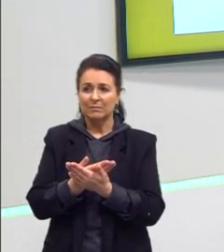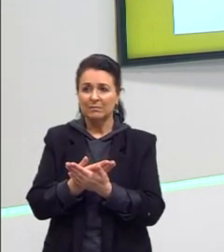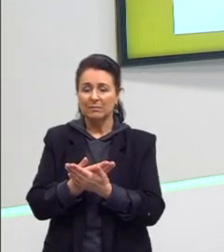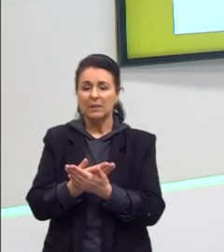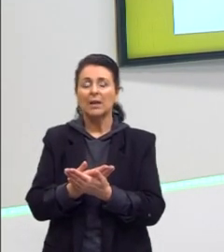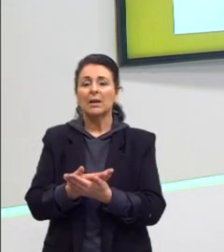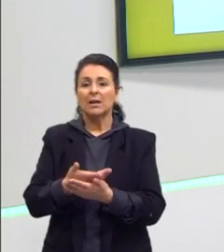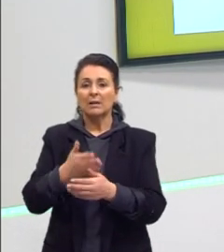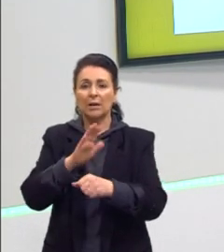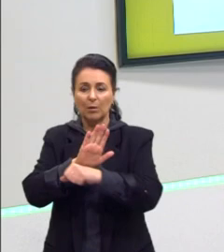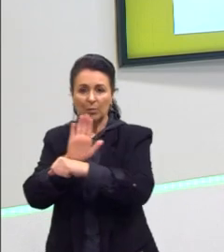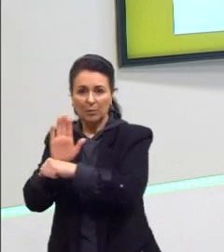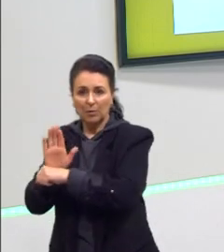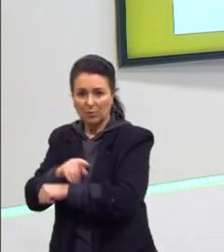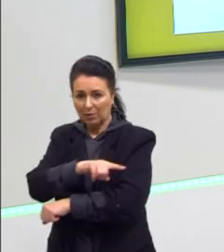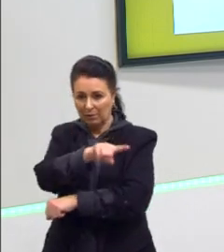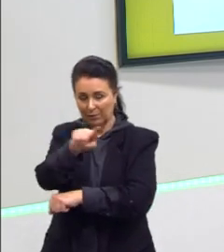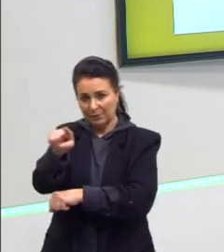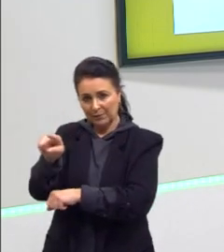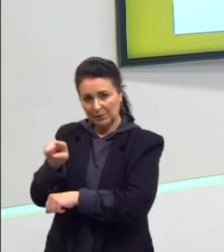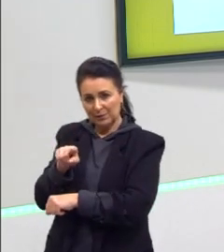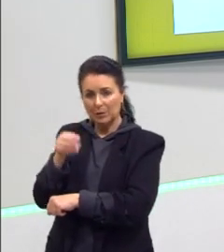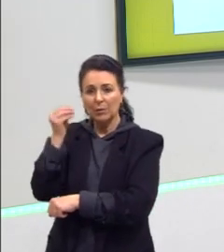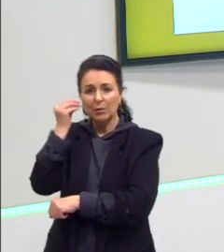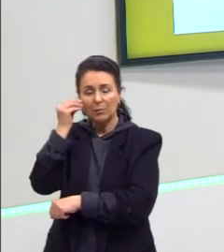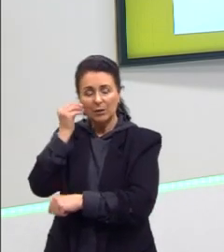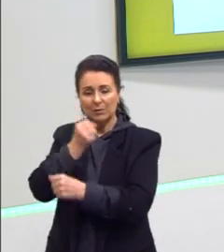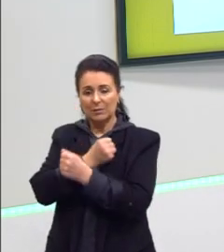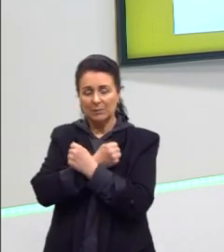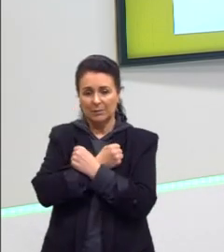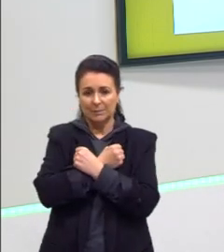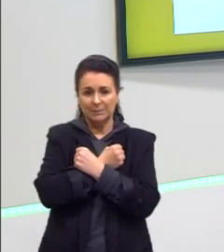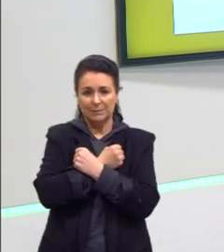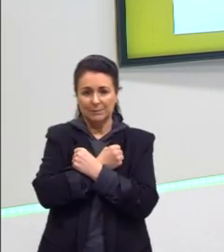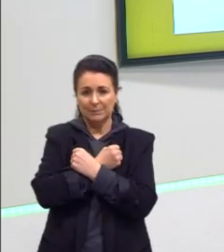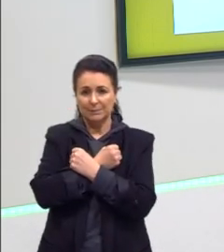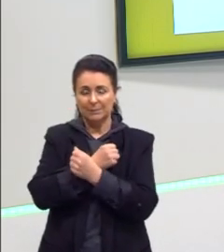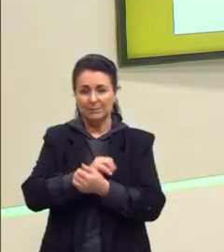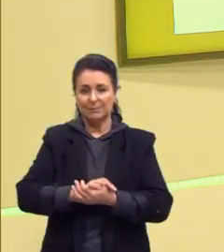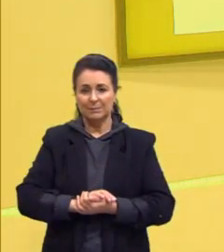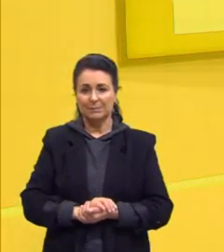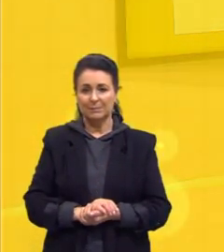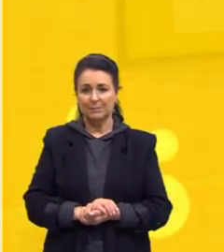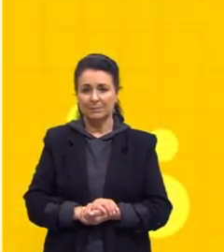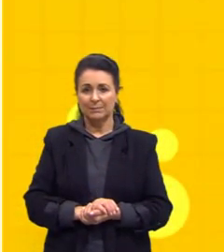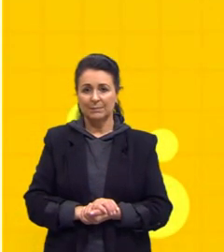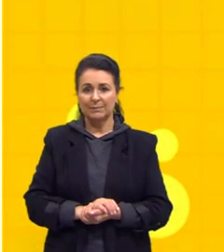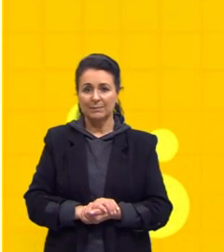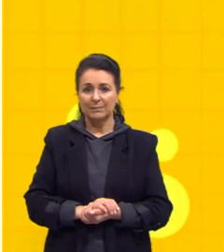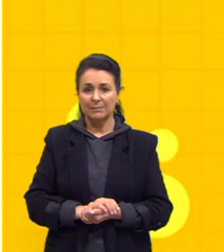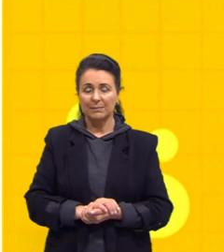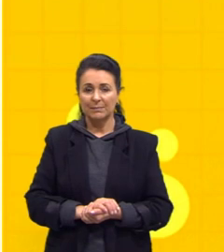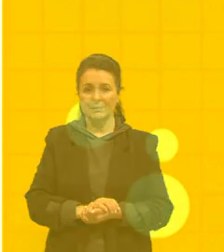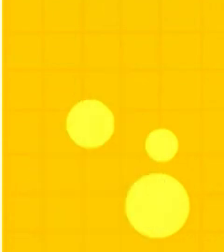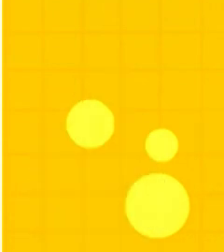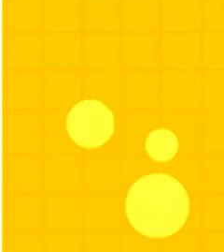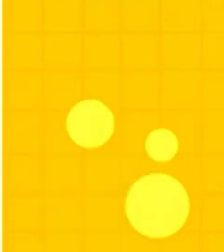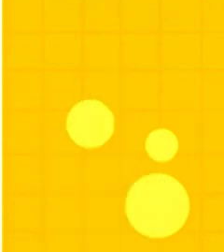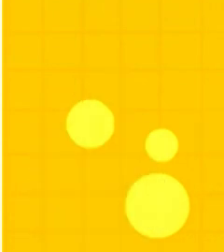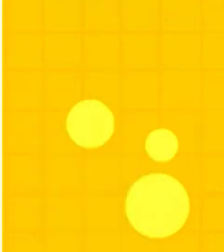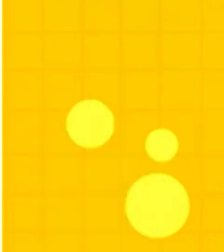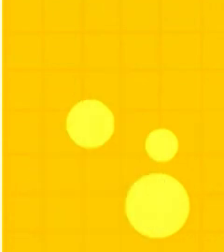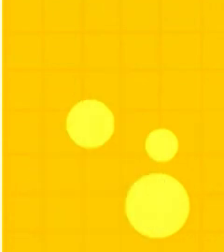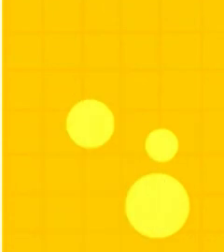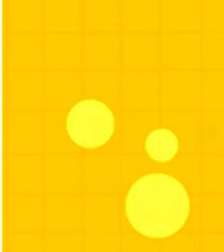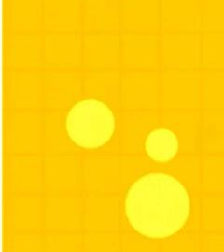estamos aqui para ajudar vocês. Um beijão e um forte abraço, tá, gente? Tchau! Tchau! Tchau!